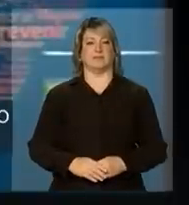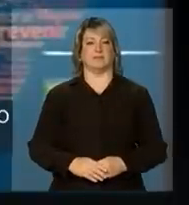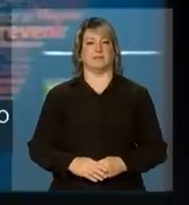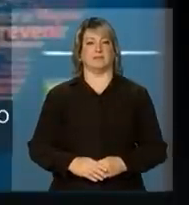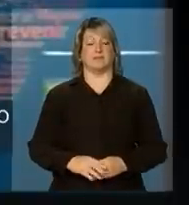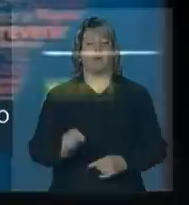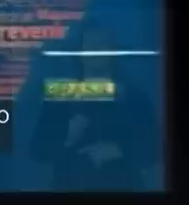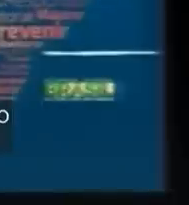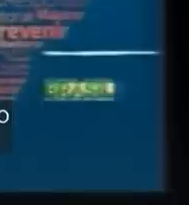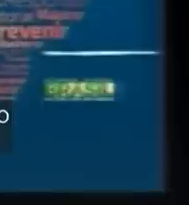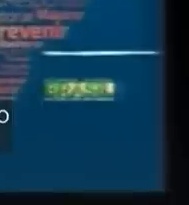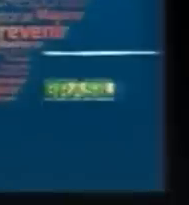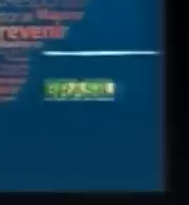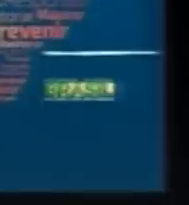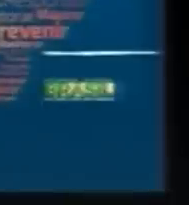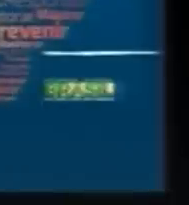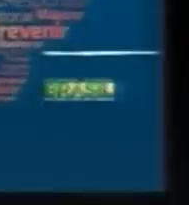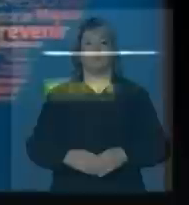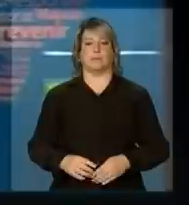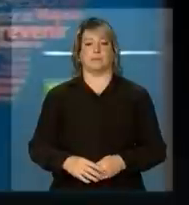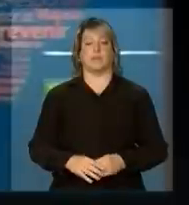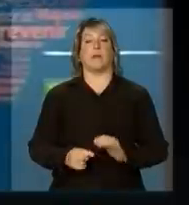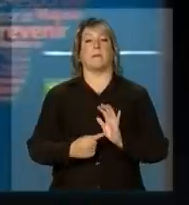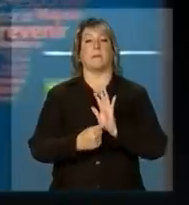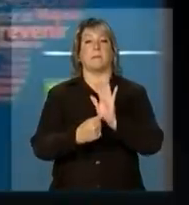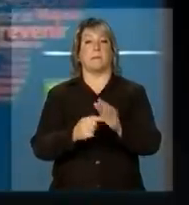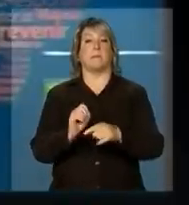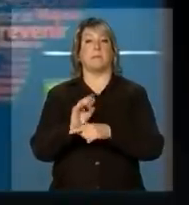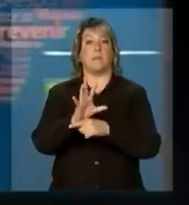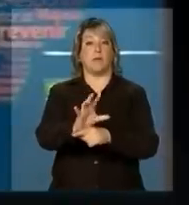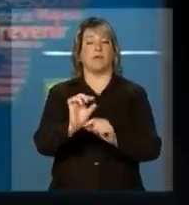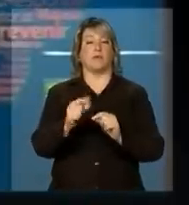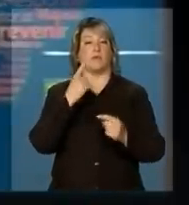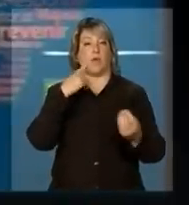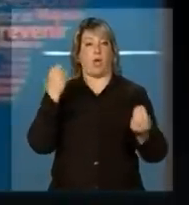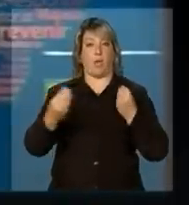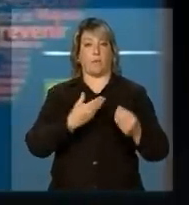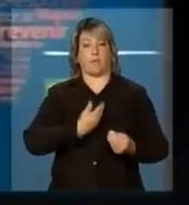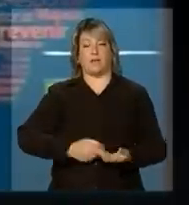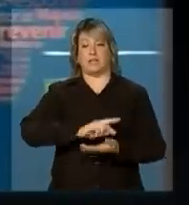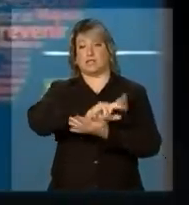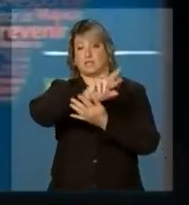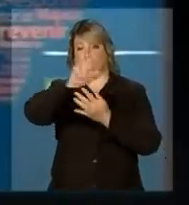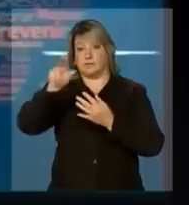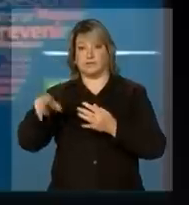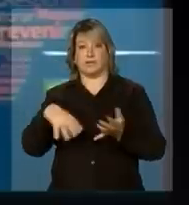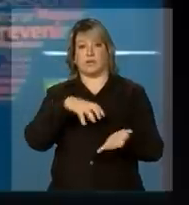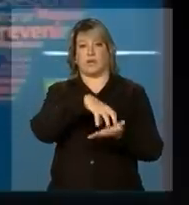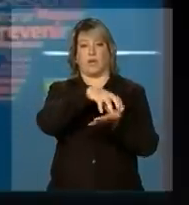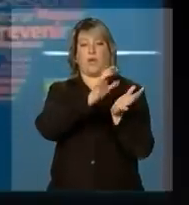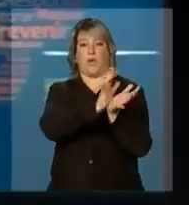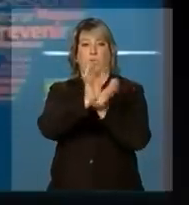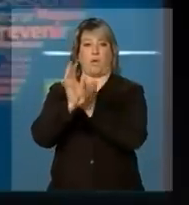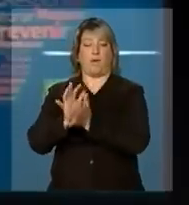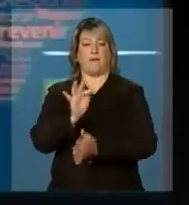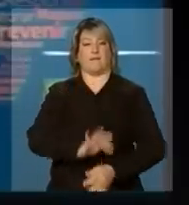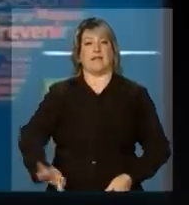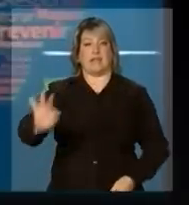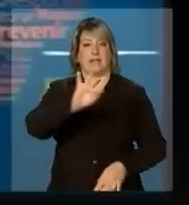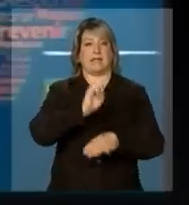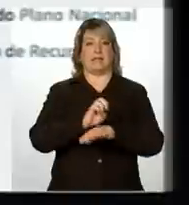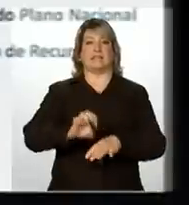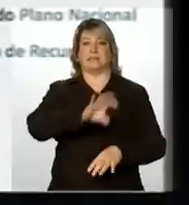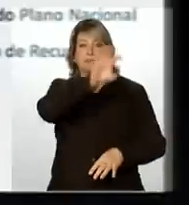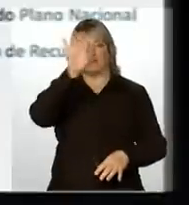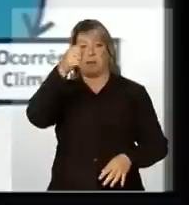Mostrando como é que está articulado, a nível de governo, essa integração de diferentes órgãos das esferas federais, estaduais